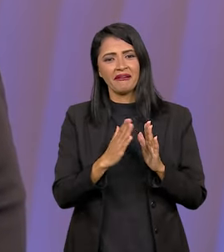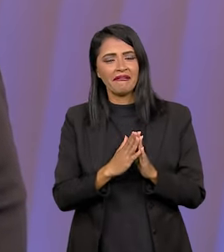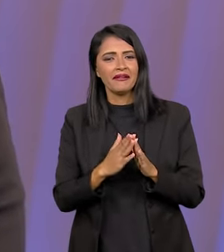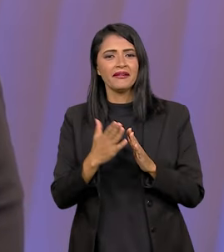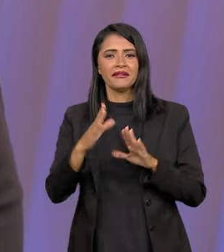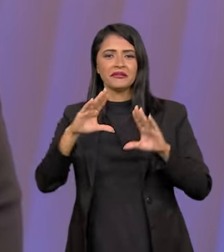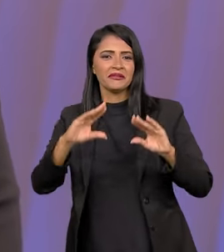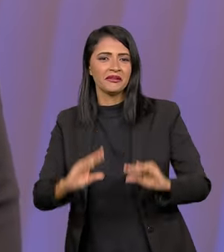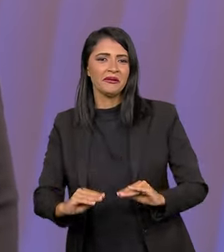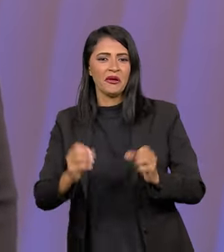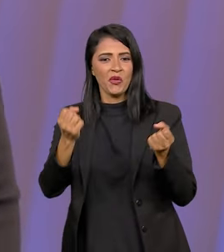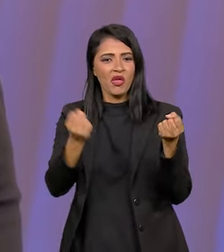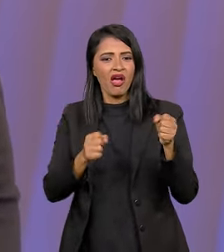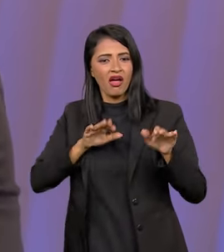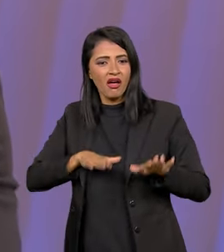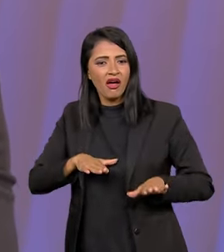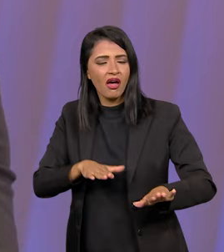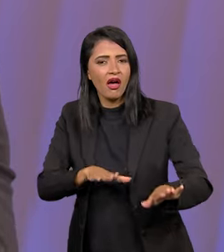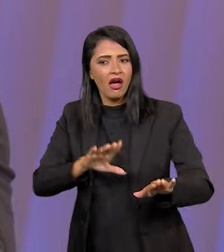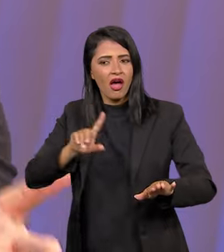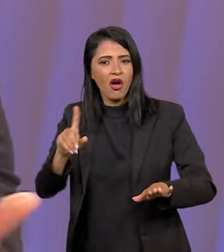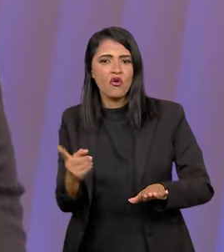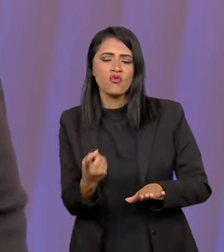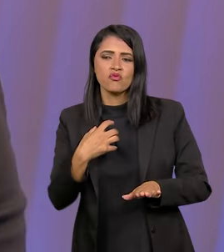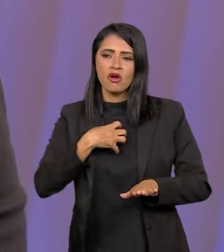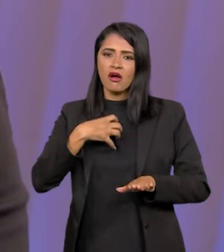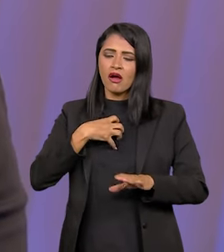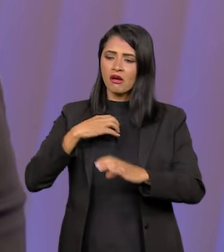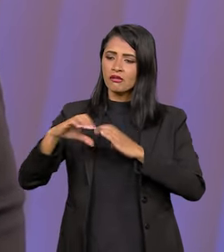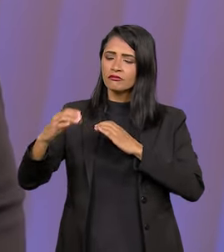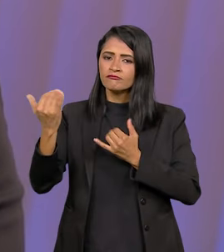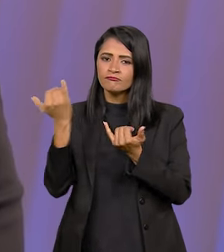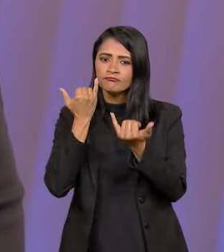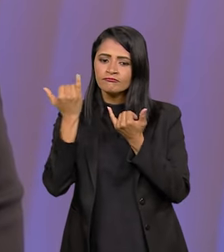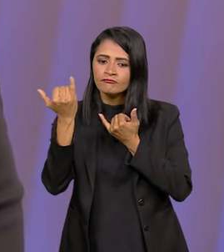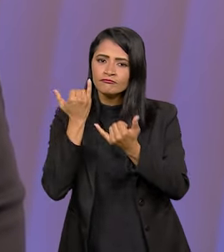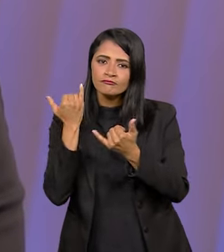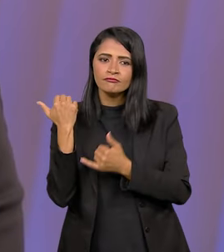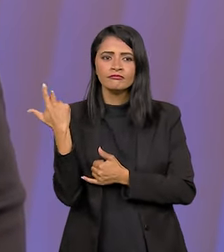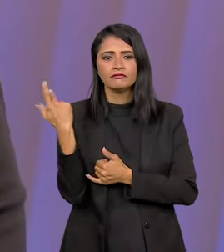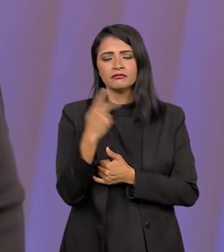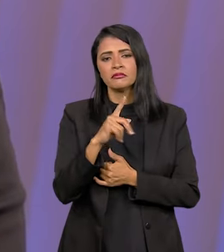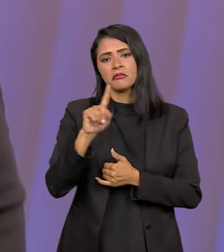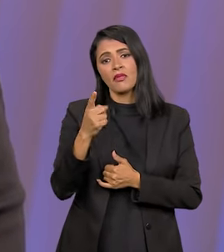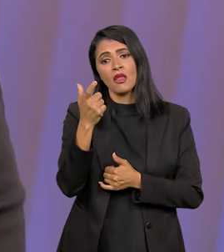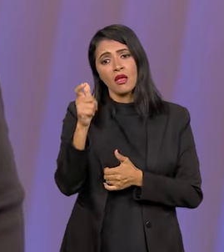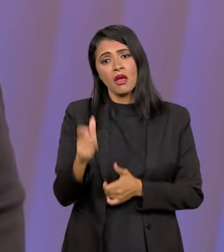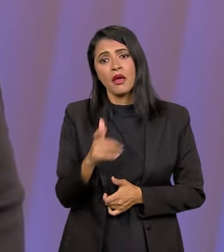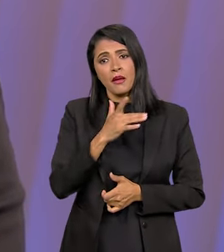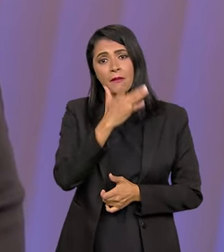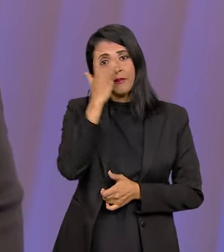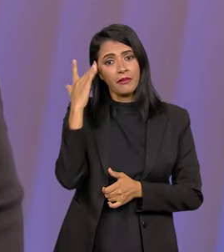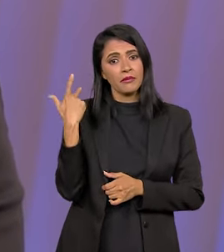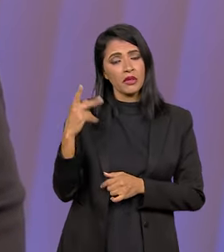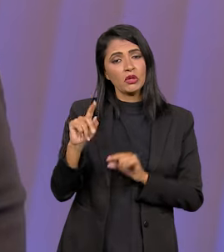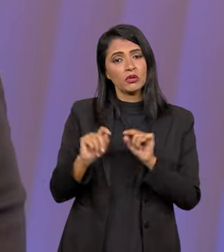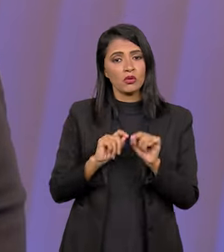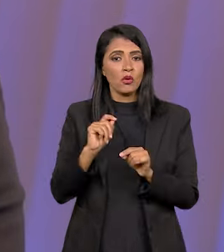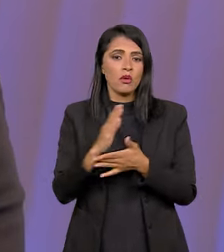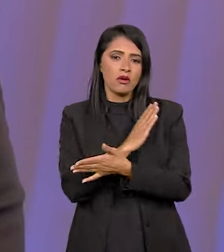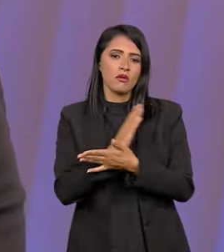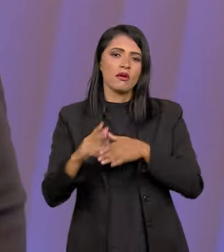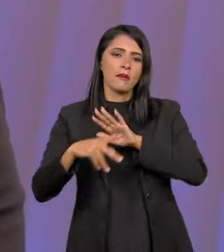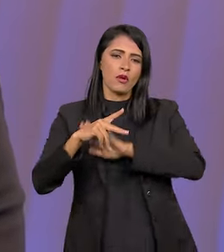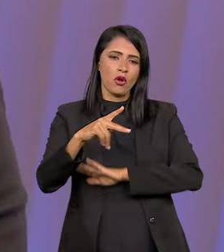Exatamente, no trânsito, no carro, às vezes, ainda é o único meio de comunicação para algumas... Das